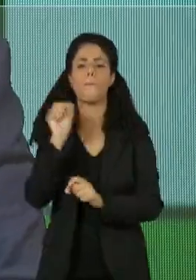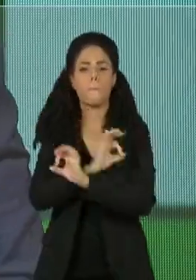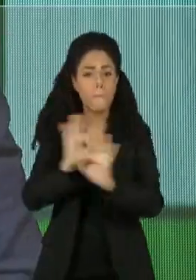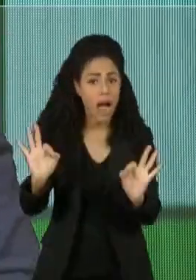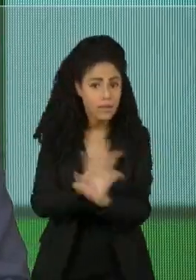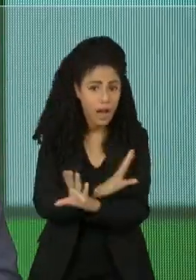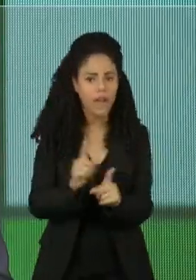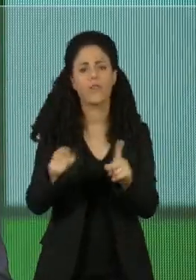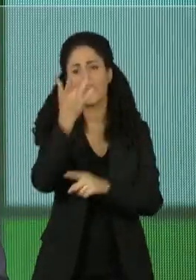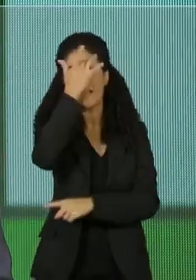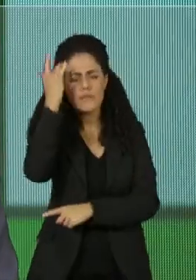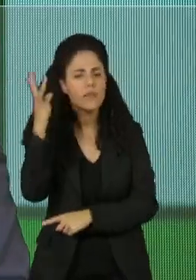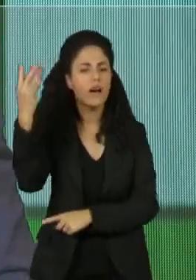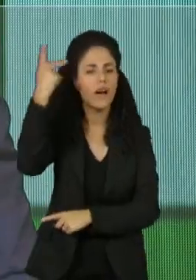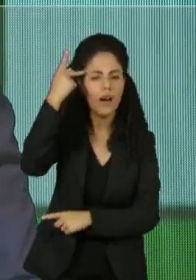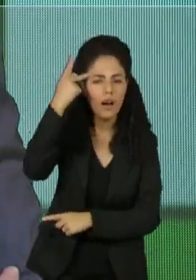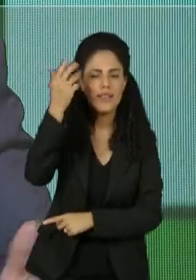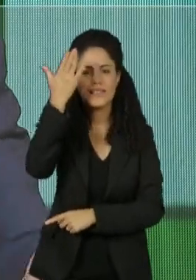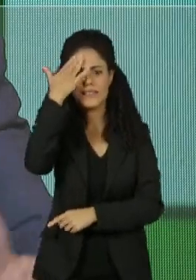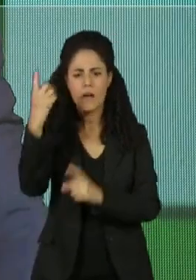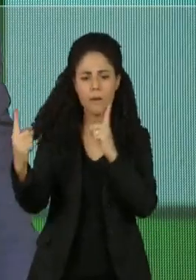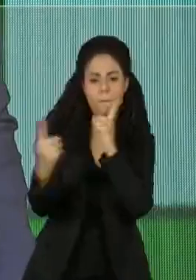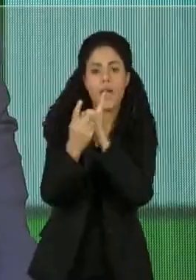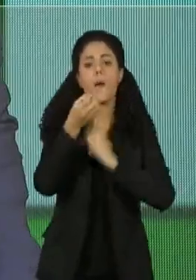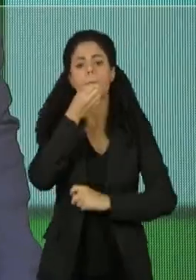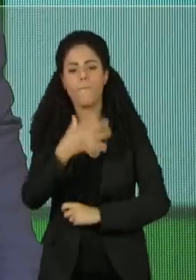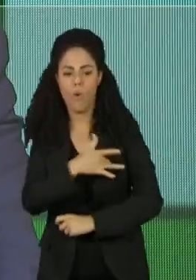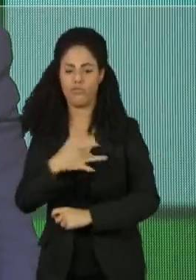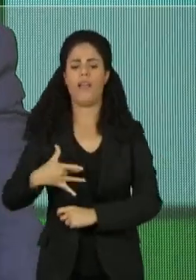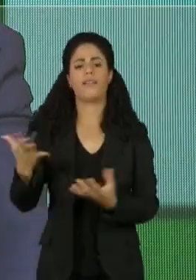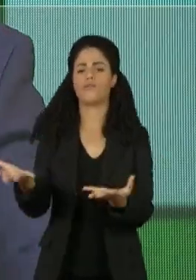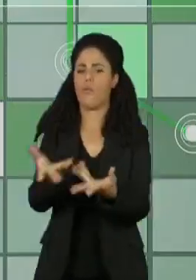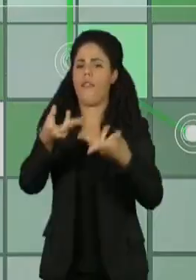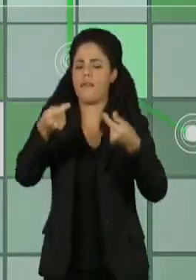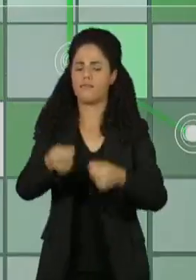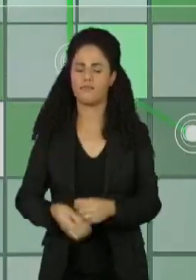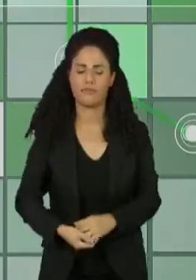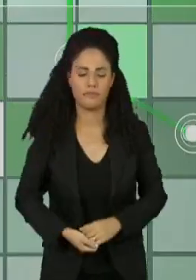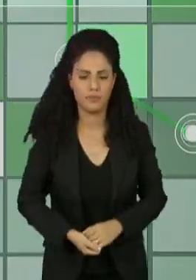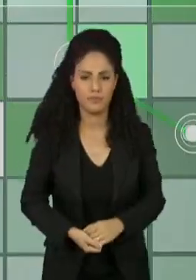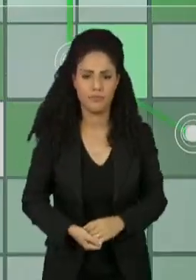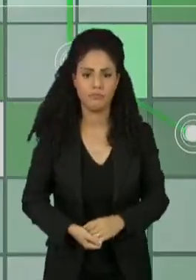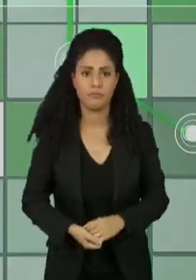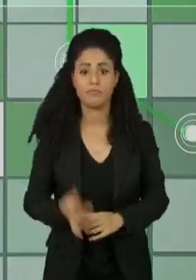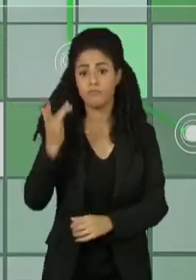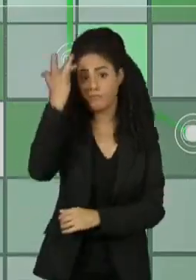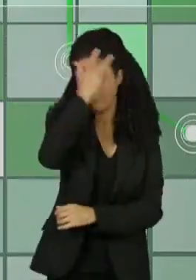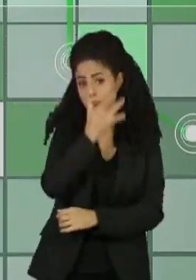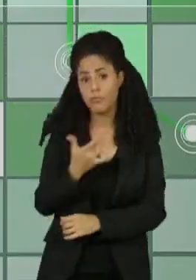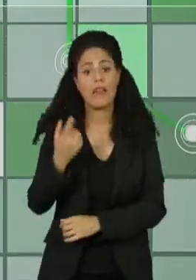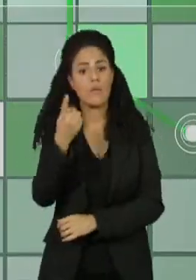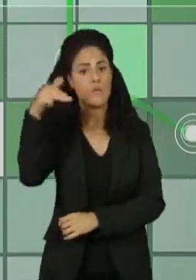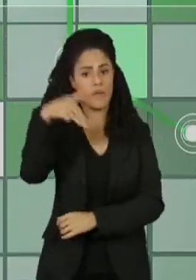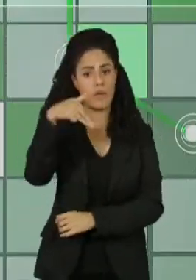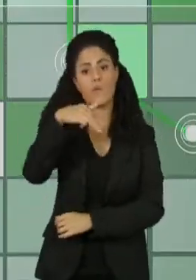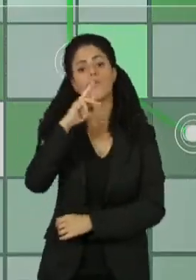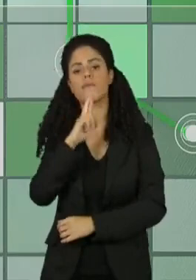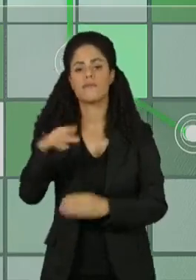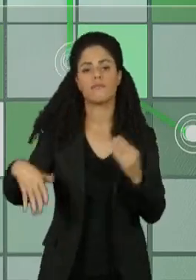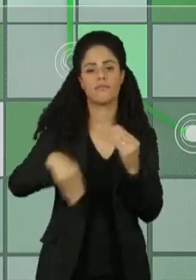para que o paulista tenha realmente um atendimento médico de qualidade. Fernando Haddad, um minuto para a sua réplica.